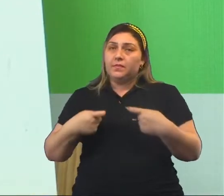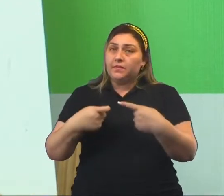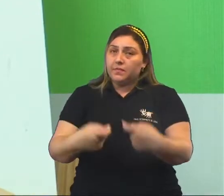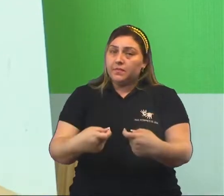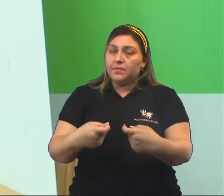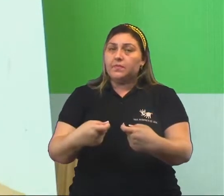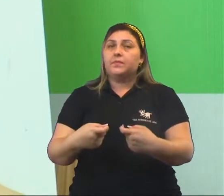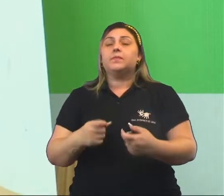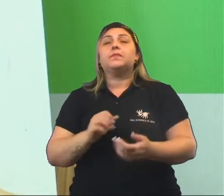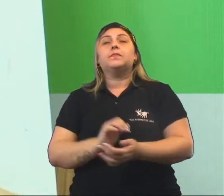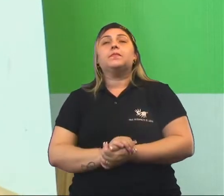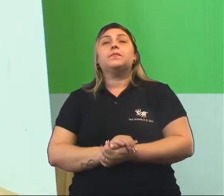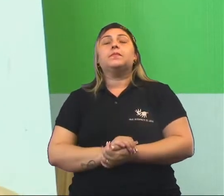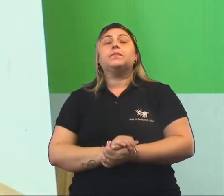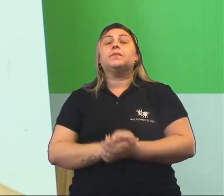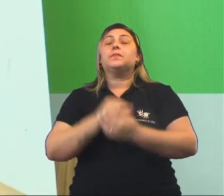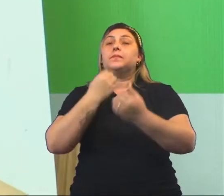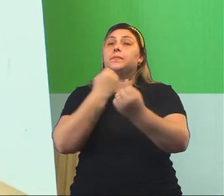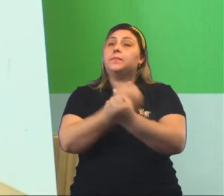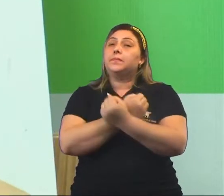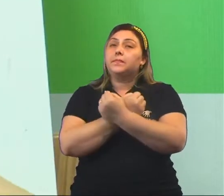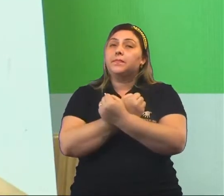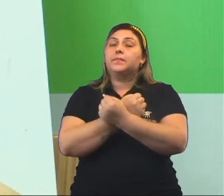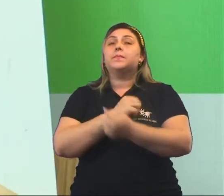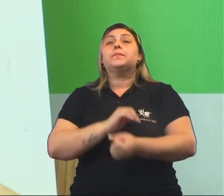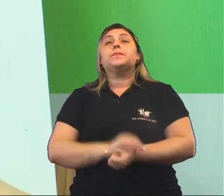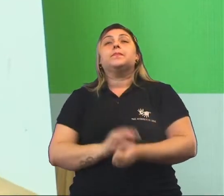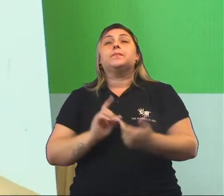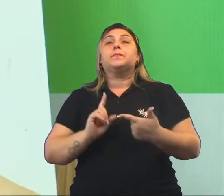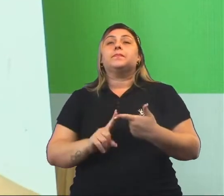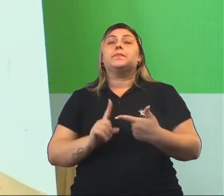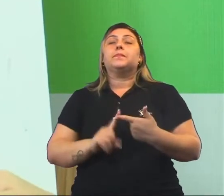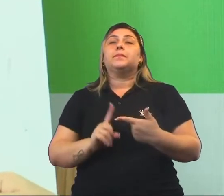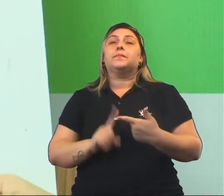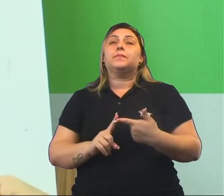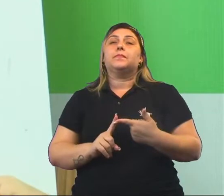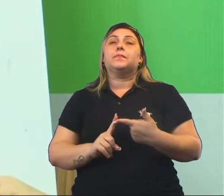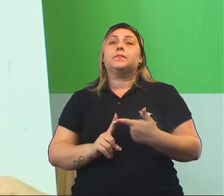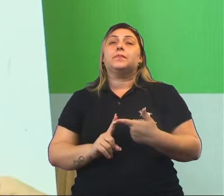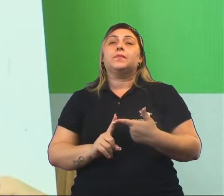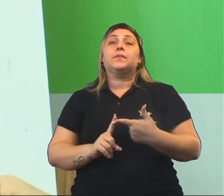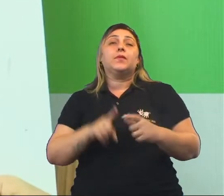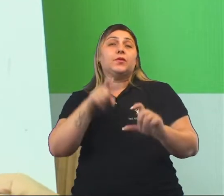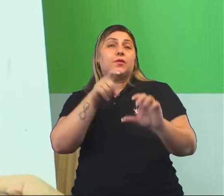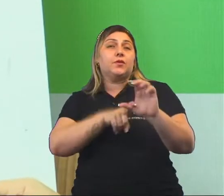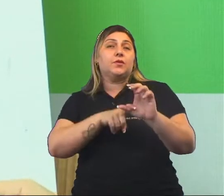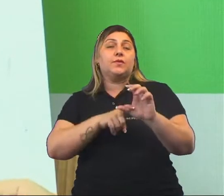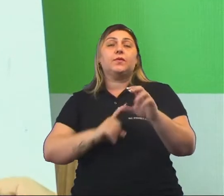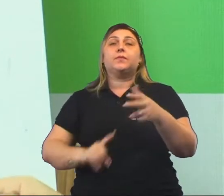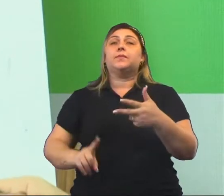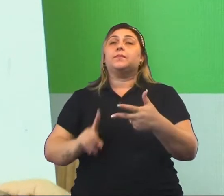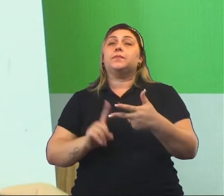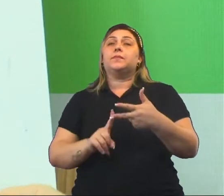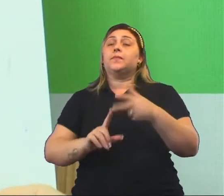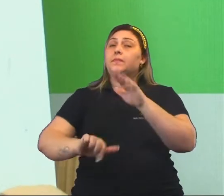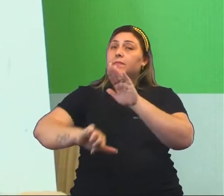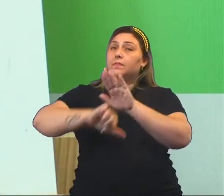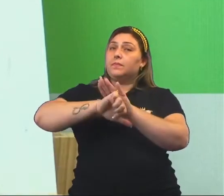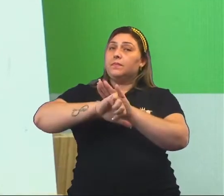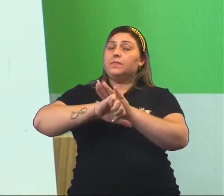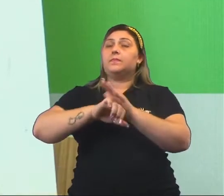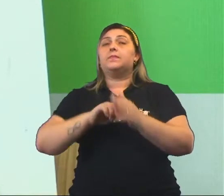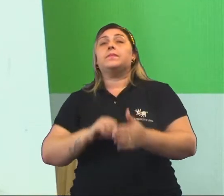Eles tinham prisioneiros, eles se tornavam escravos, por meio de dívidas, crimes,